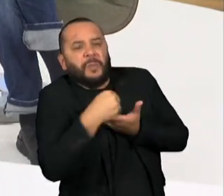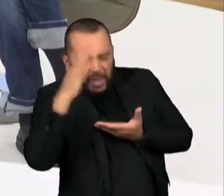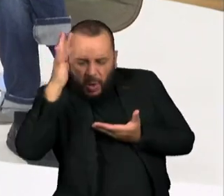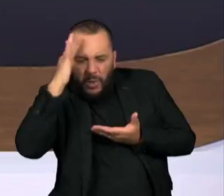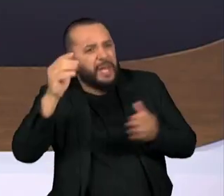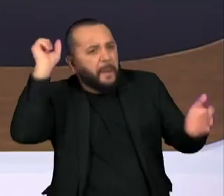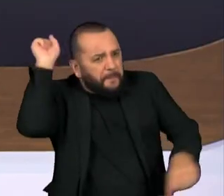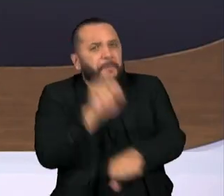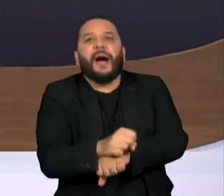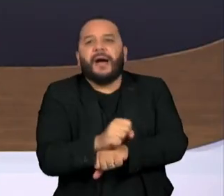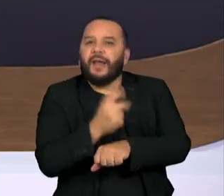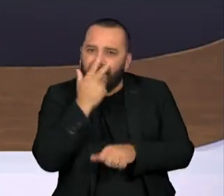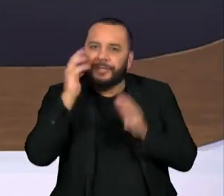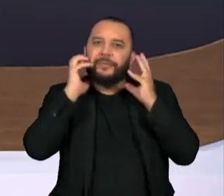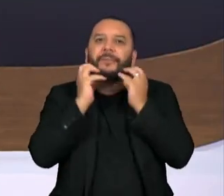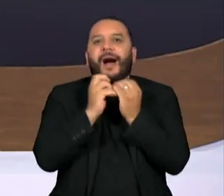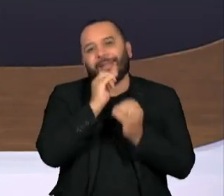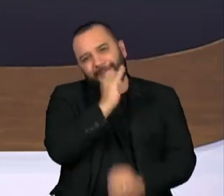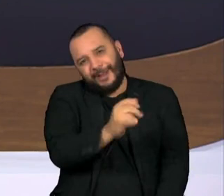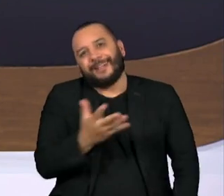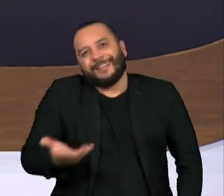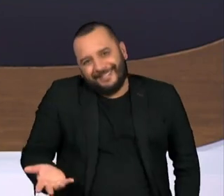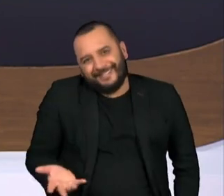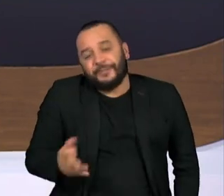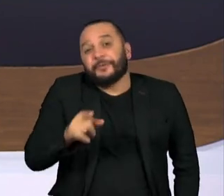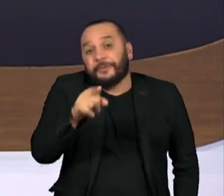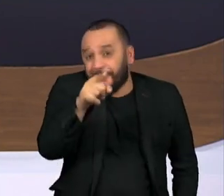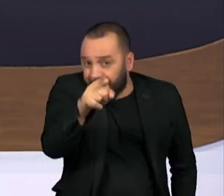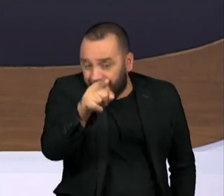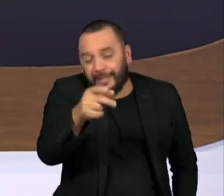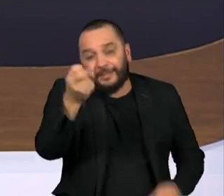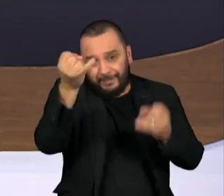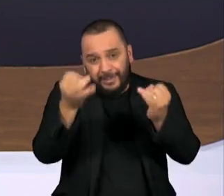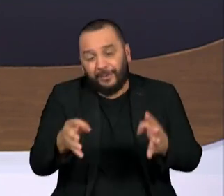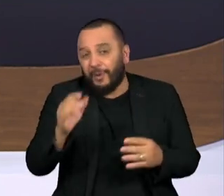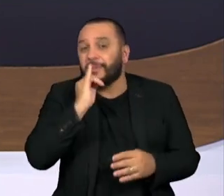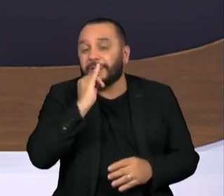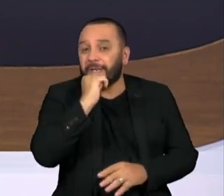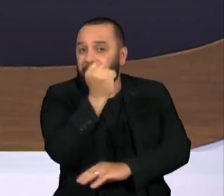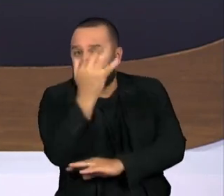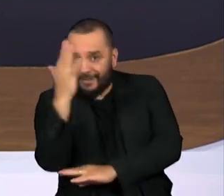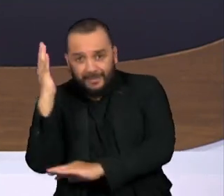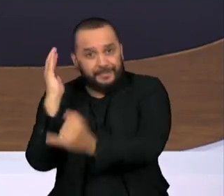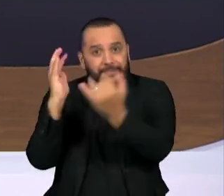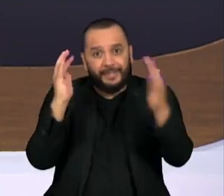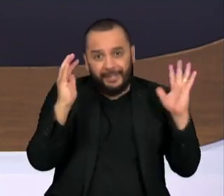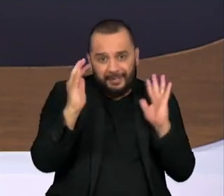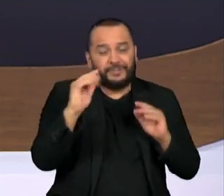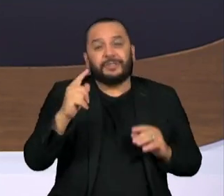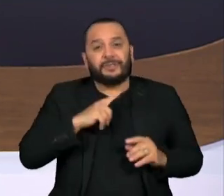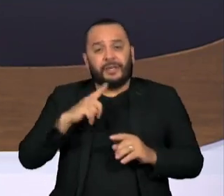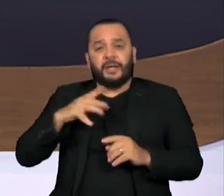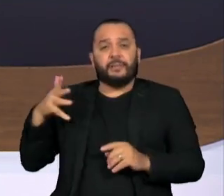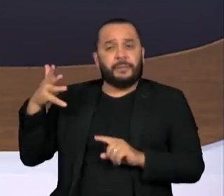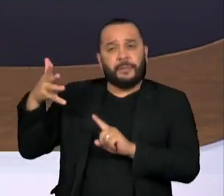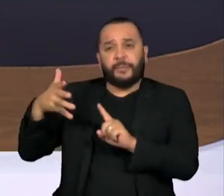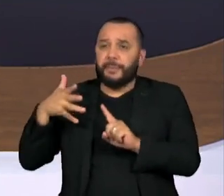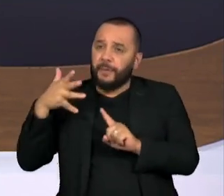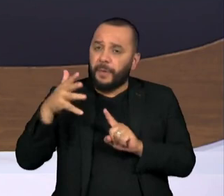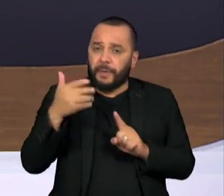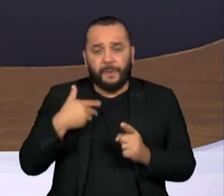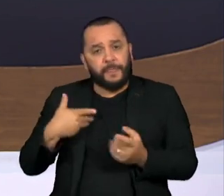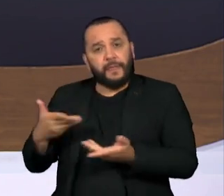acha que o PT e o Lula fizeram tão bem assim. Você citou o exemplo do meio ambiente, que por enquanto está muito no campo da retórica e da diplomacia.